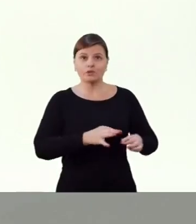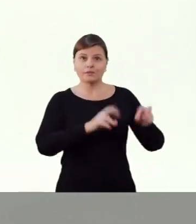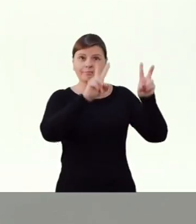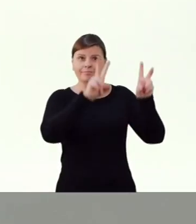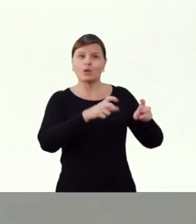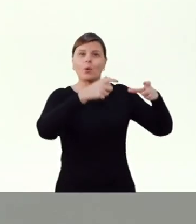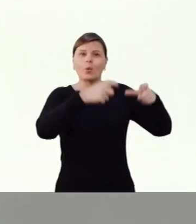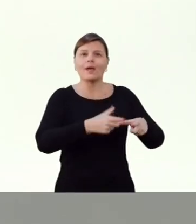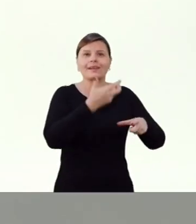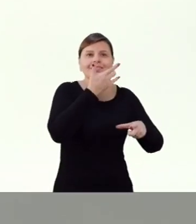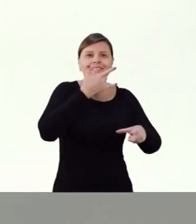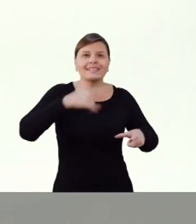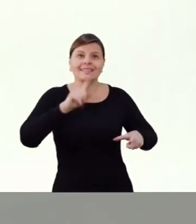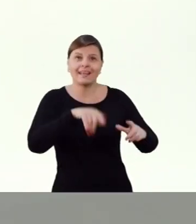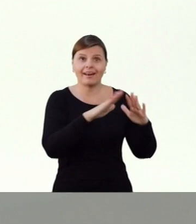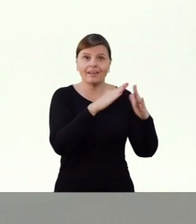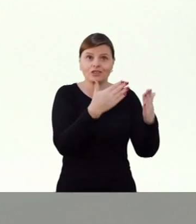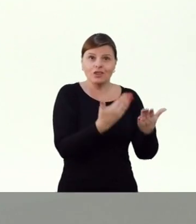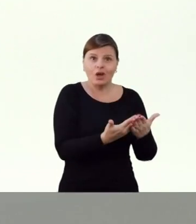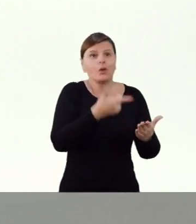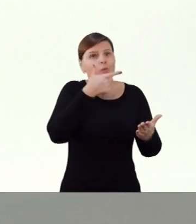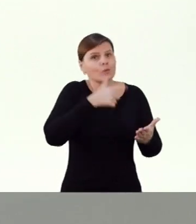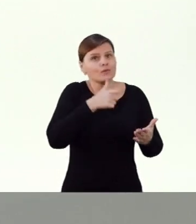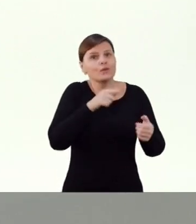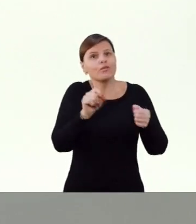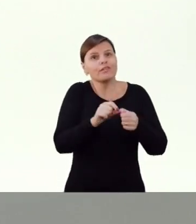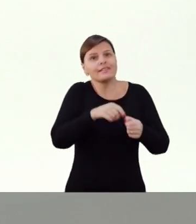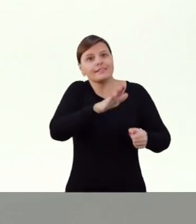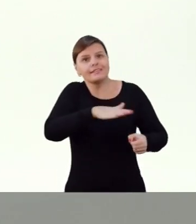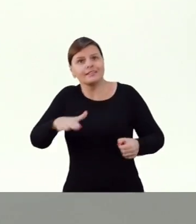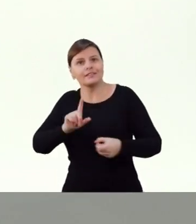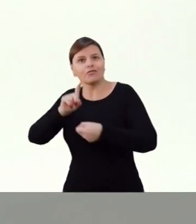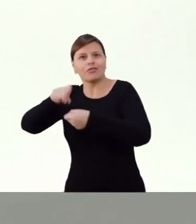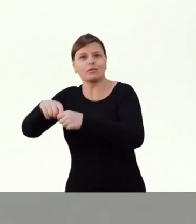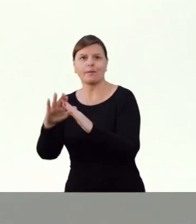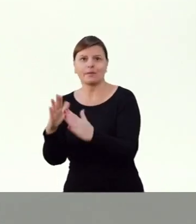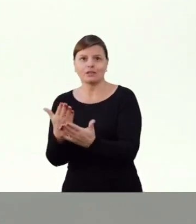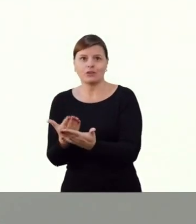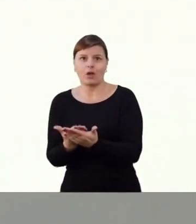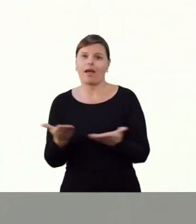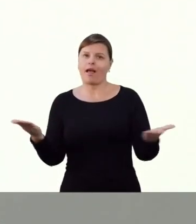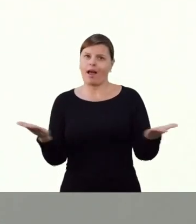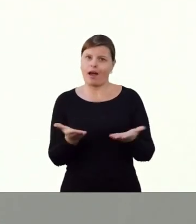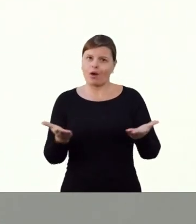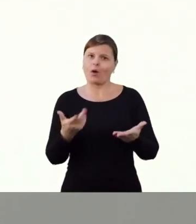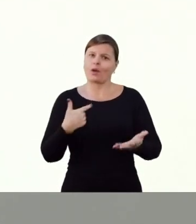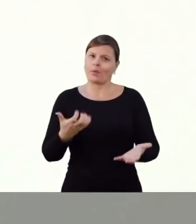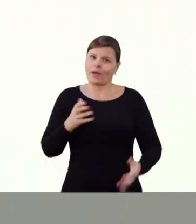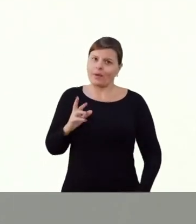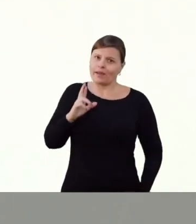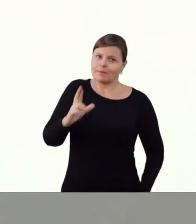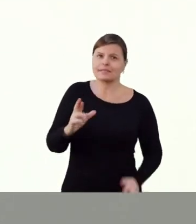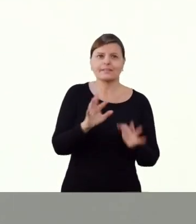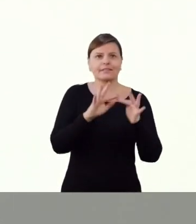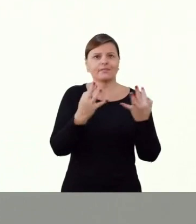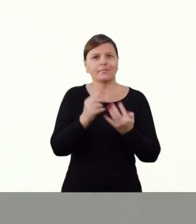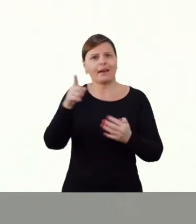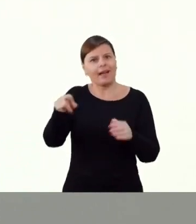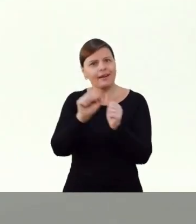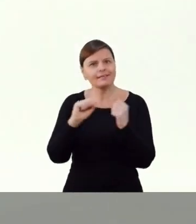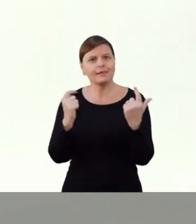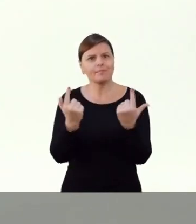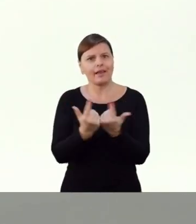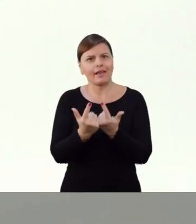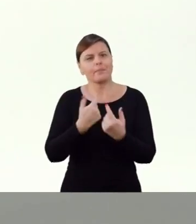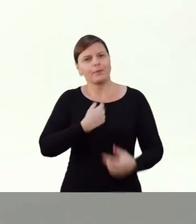O projeto Lugar de Criança na Escola levou nossos filhos de volta ao ambiente escolar. Agora vai levar a voz das famílias até a